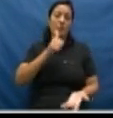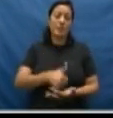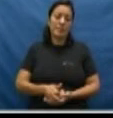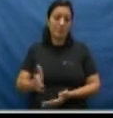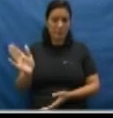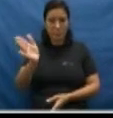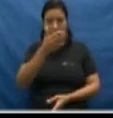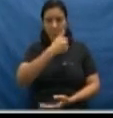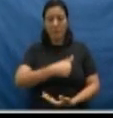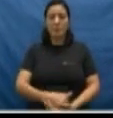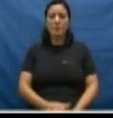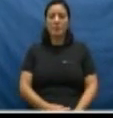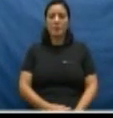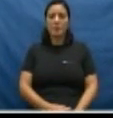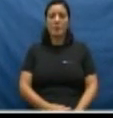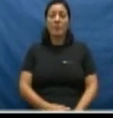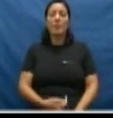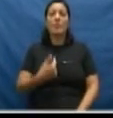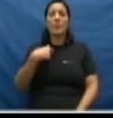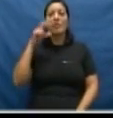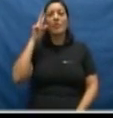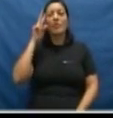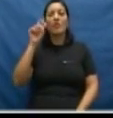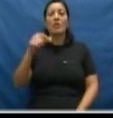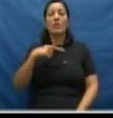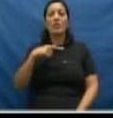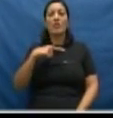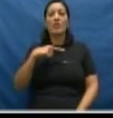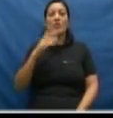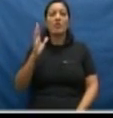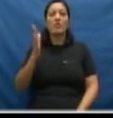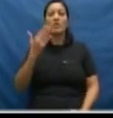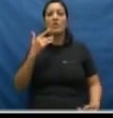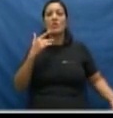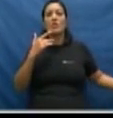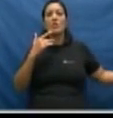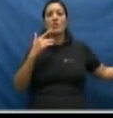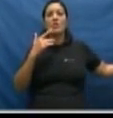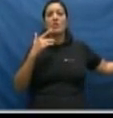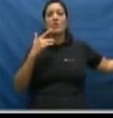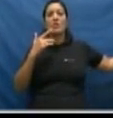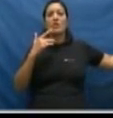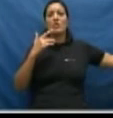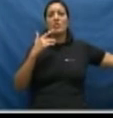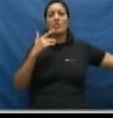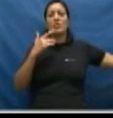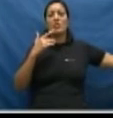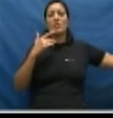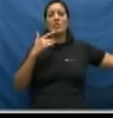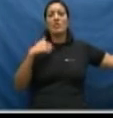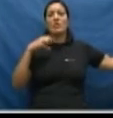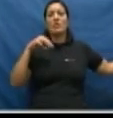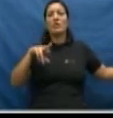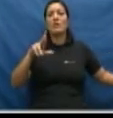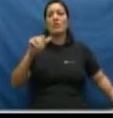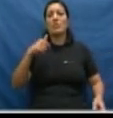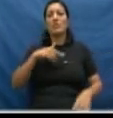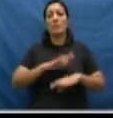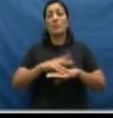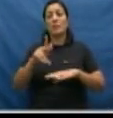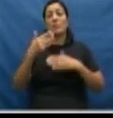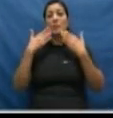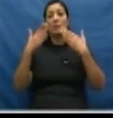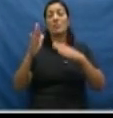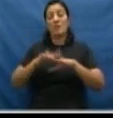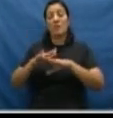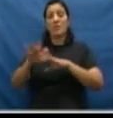Pode passar. Eu queria lembrar a vocês que eu estou passando o texto que a Maura iria apresentar aqui